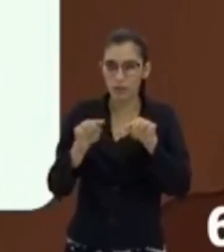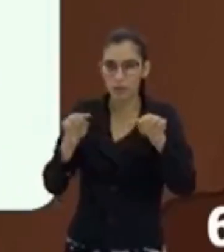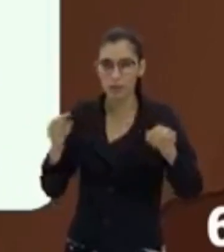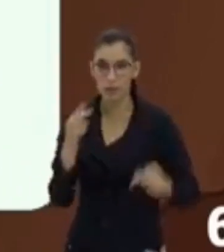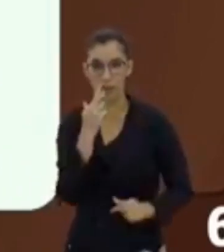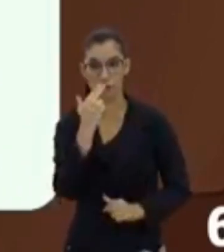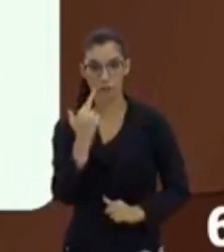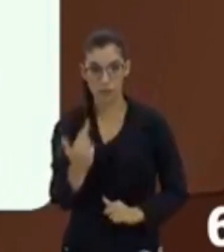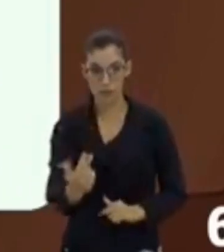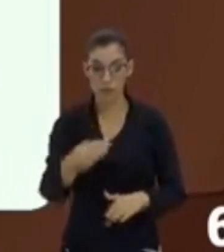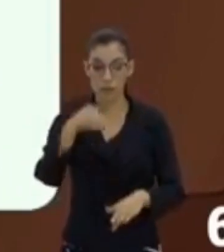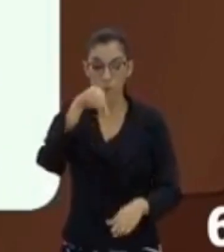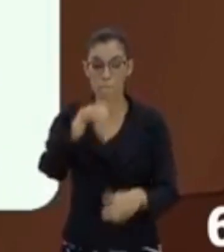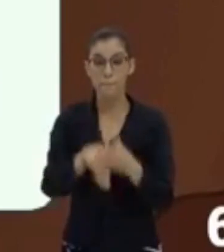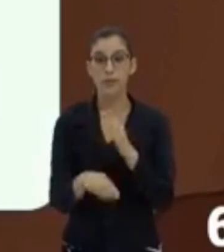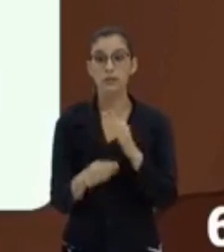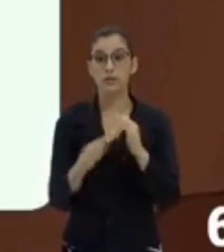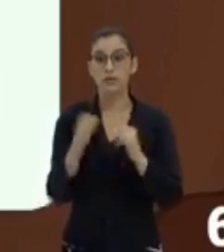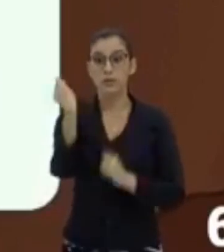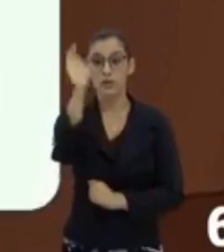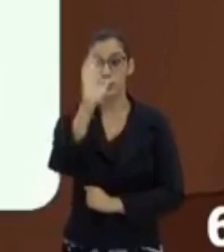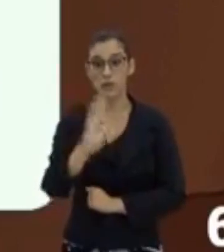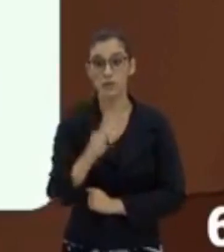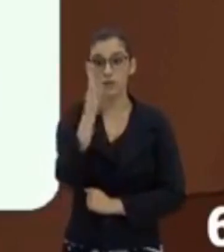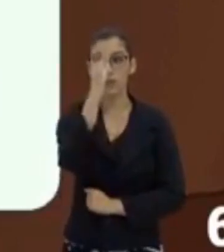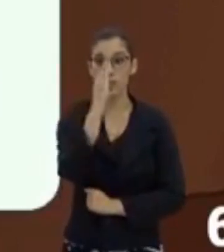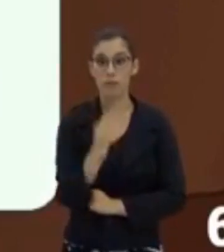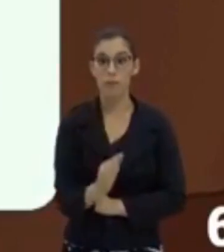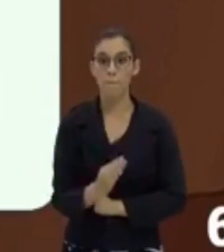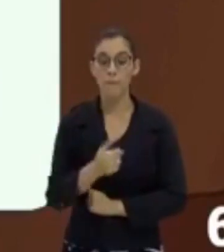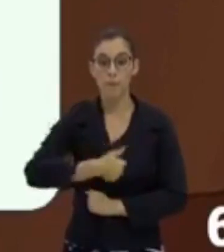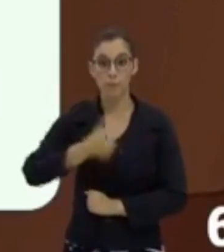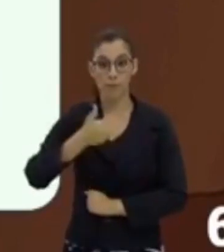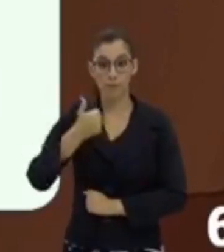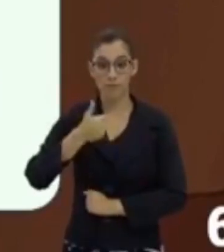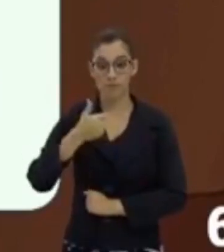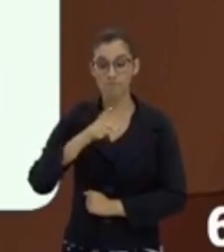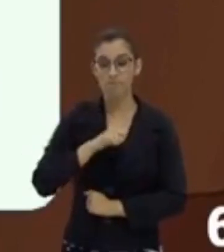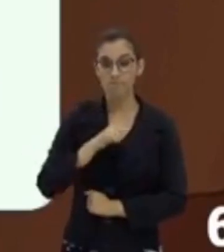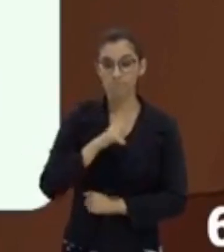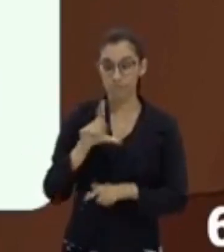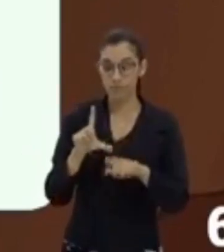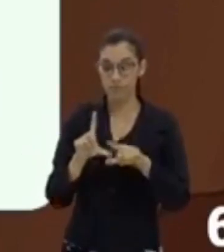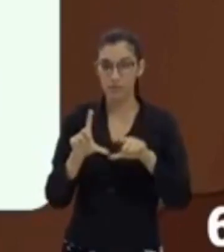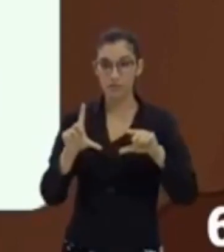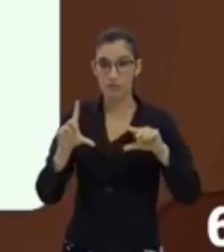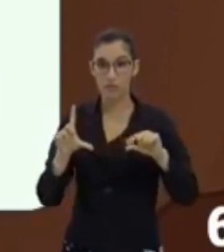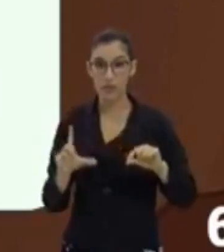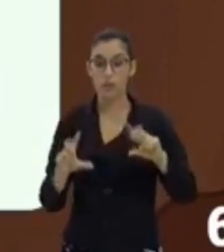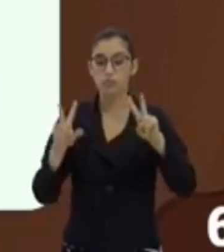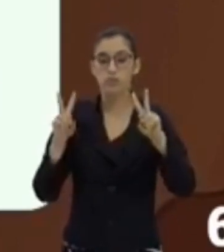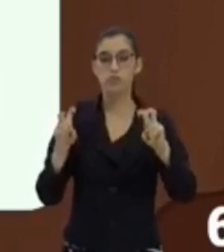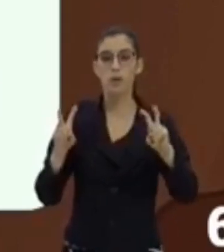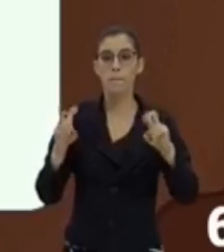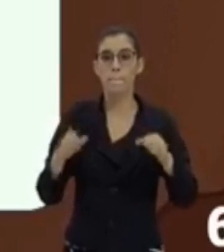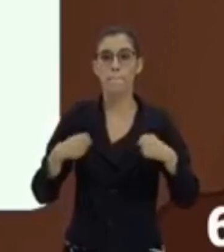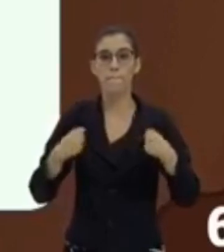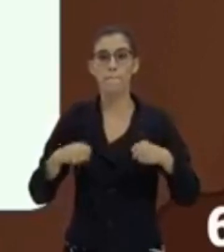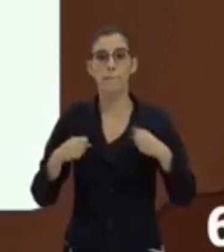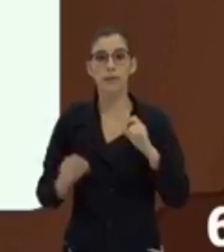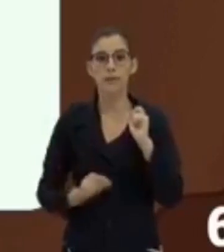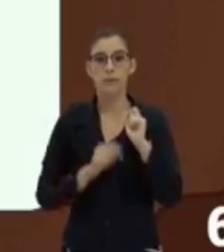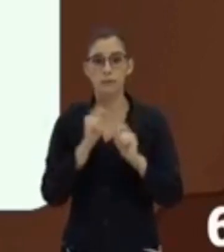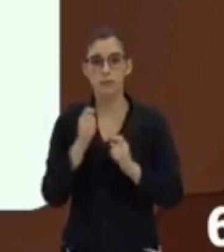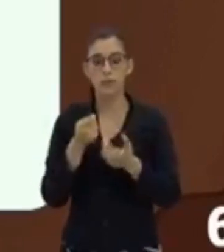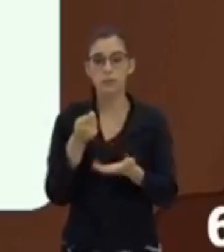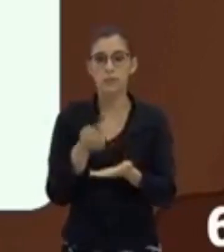mapa. Então, a primeira parte que nós vimos foi a legenda. Ah, e o título? A gente não precisa definir, que eu te disse